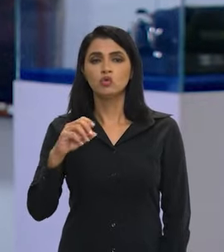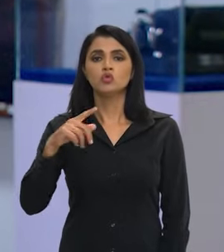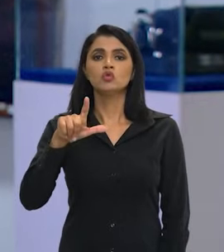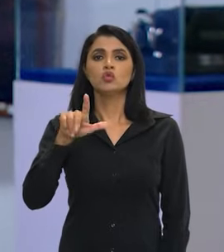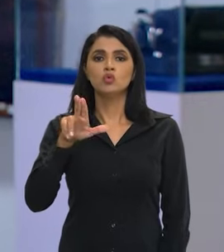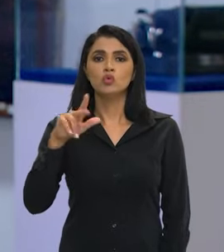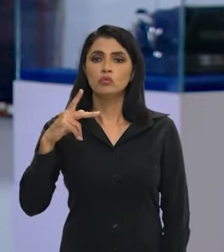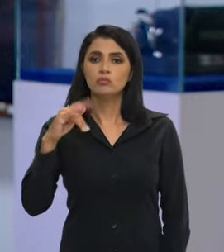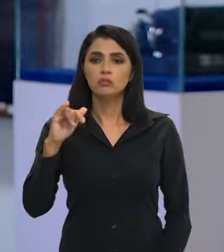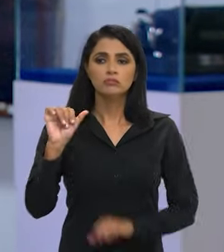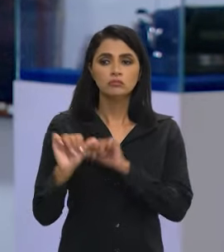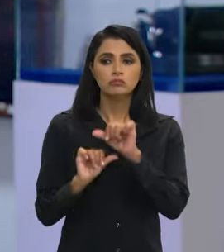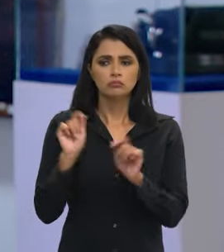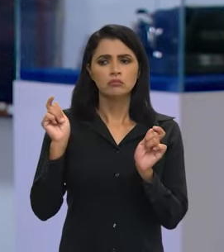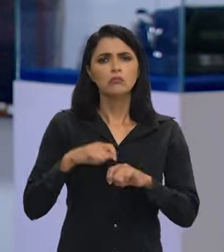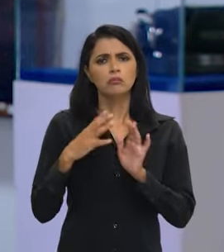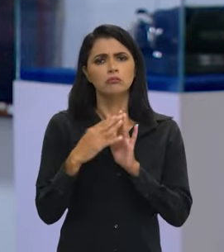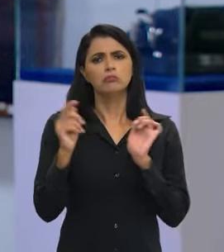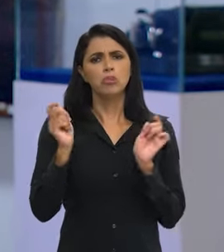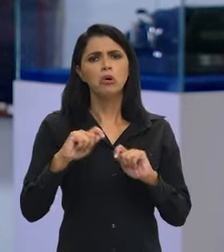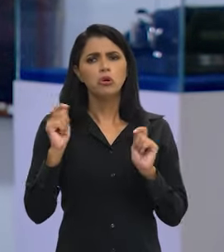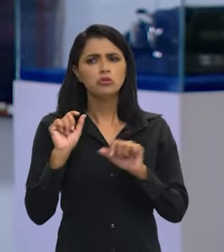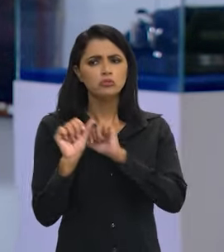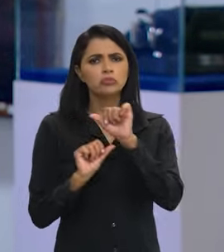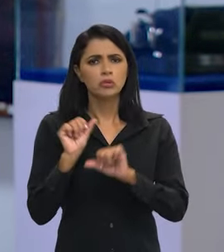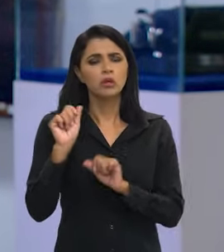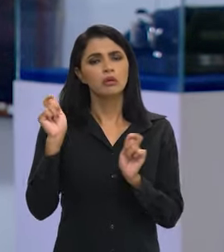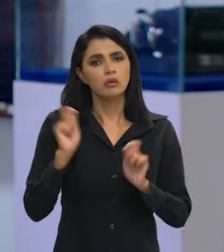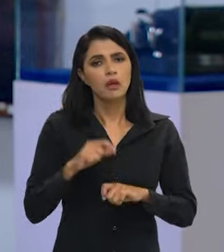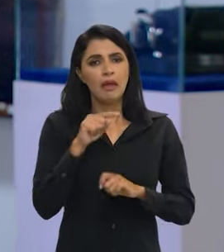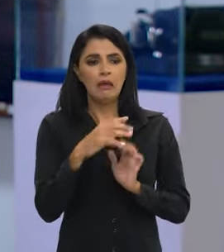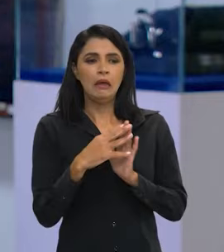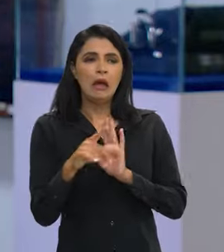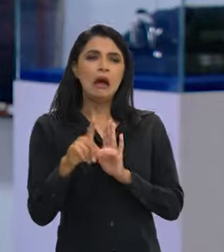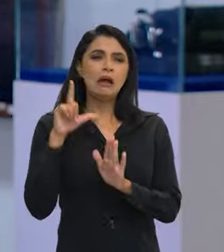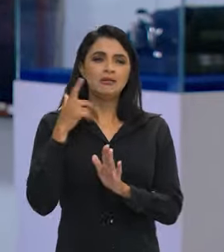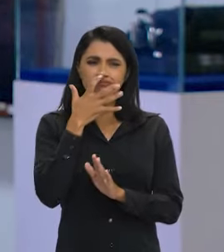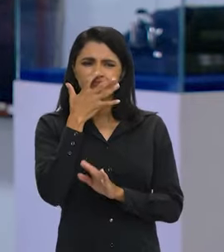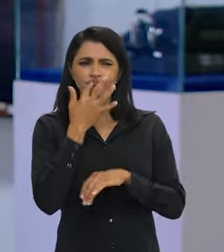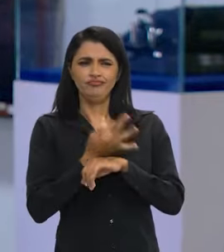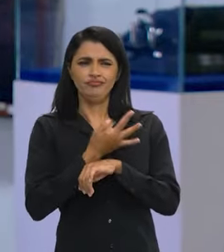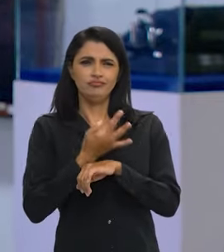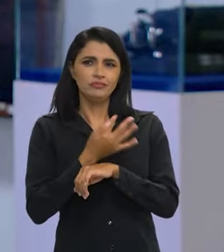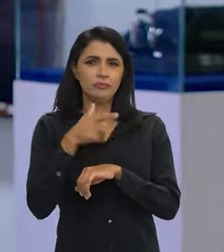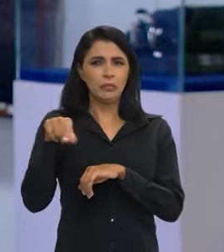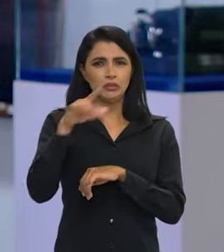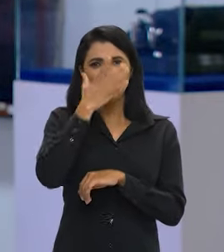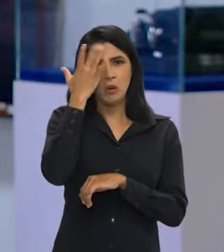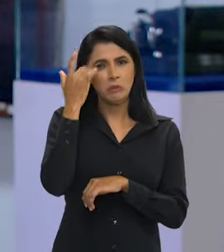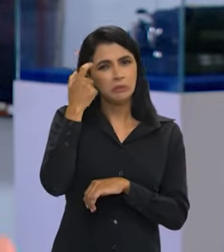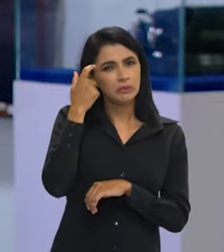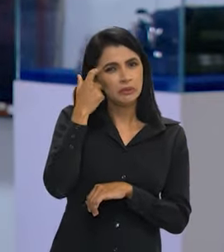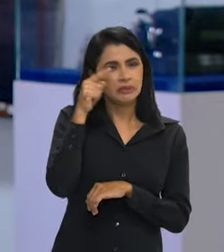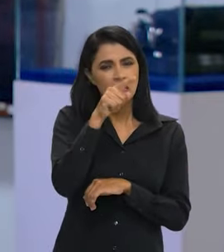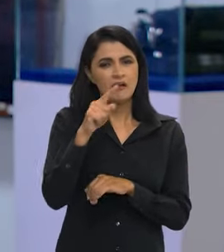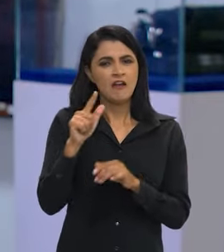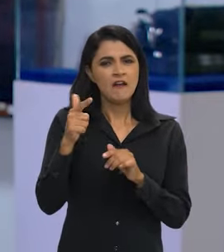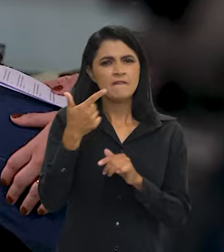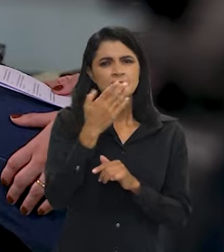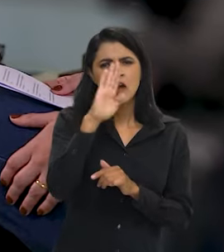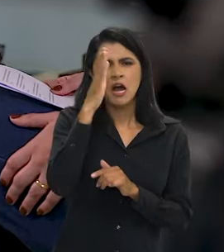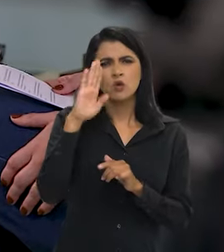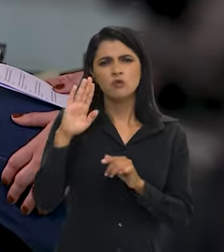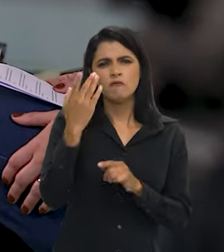um modelo possível. Esse modelo, obviamente, criou uma resistência, porque muitos achavam que ia ter muito